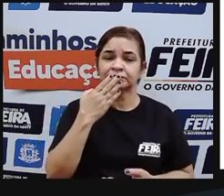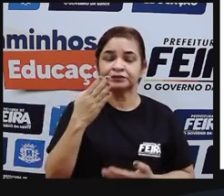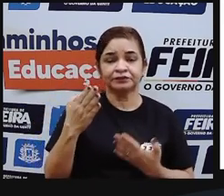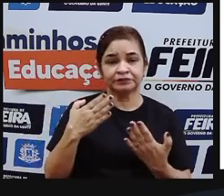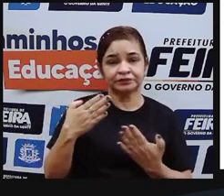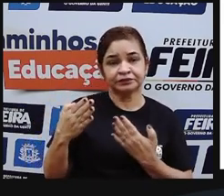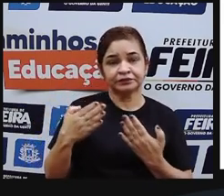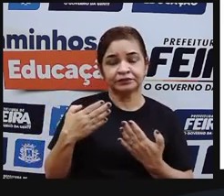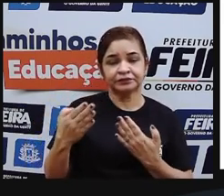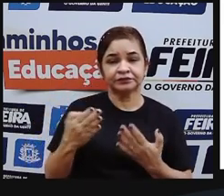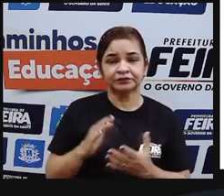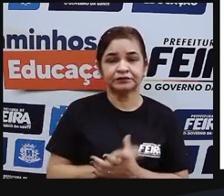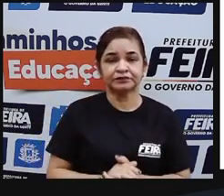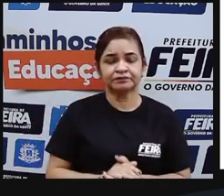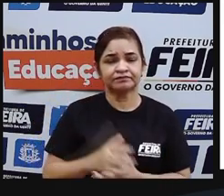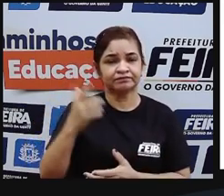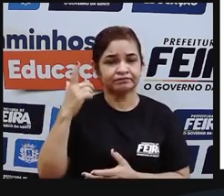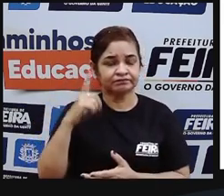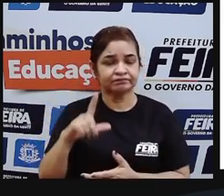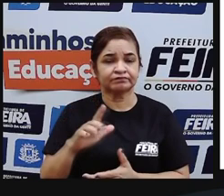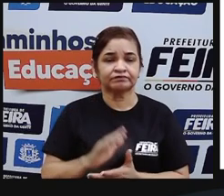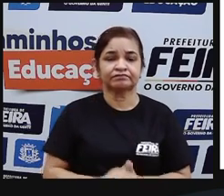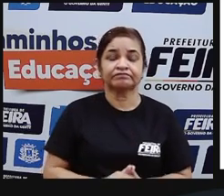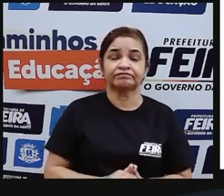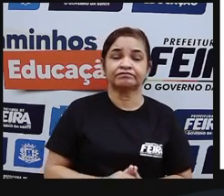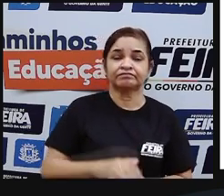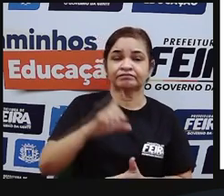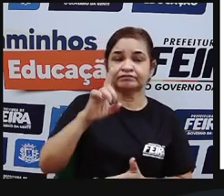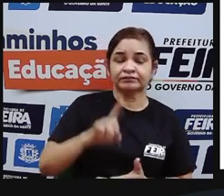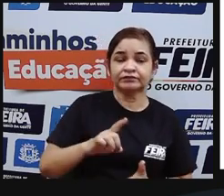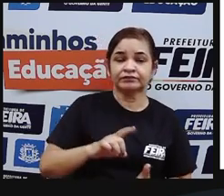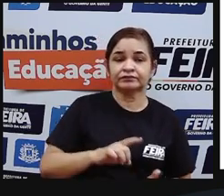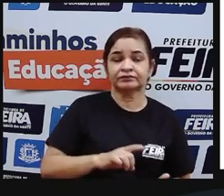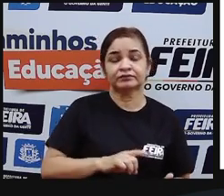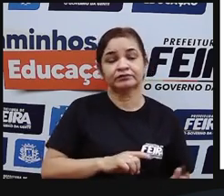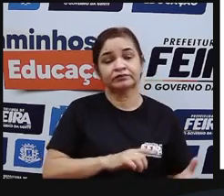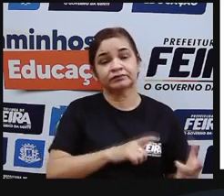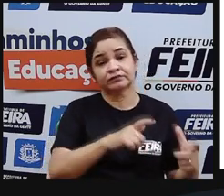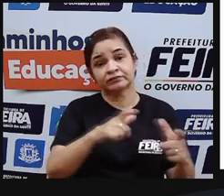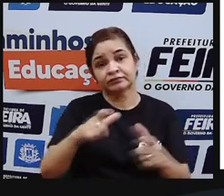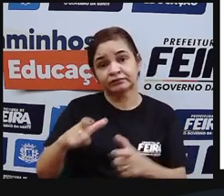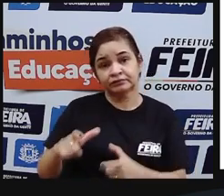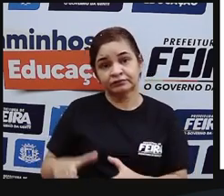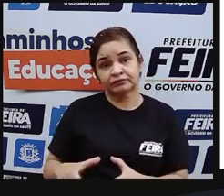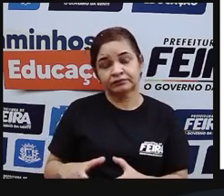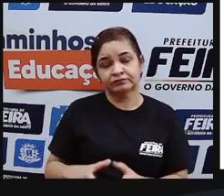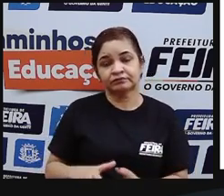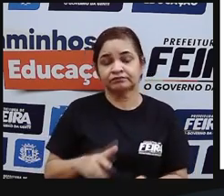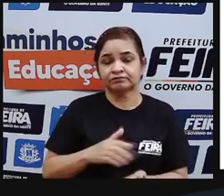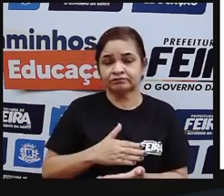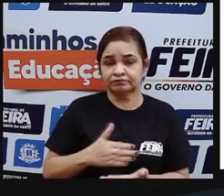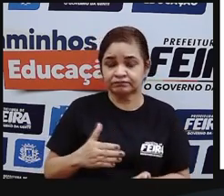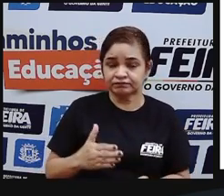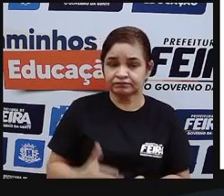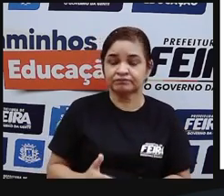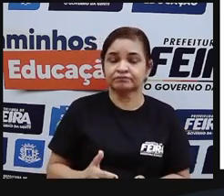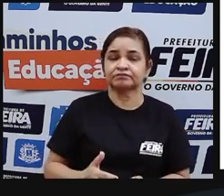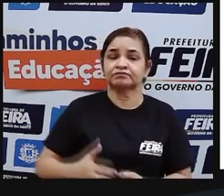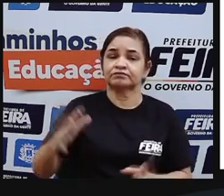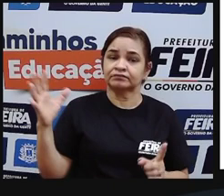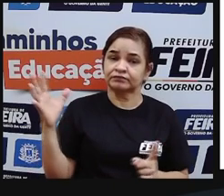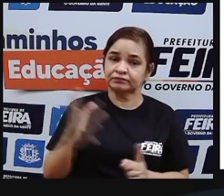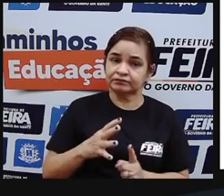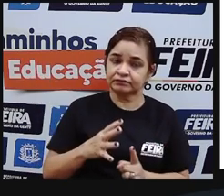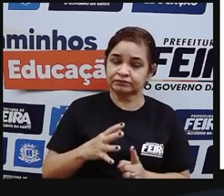sobre as lutas indígenas e o direito à terra e as permanências da violência contra os povos originários do Brasil.